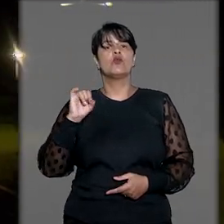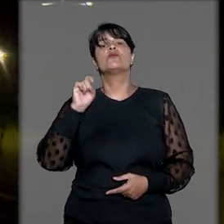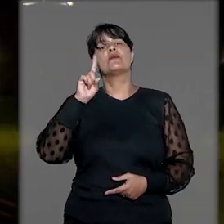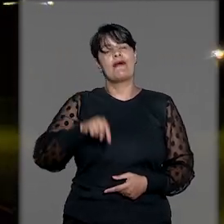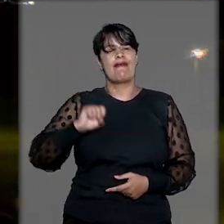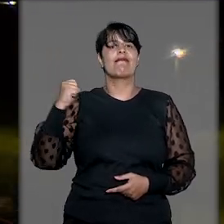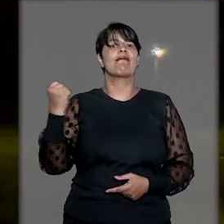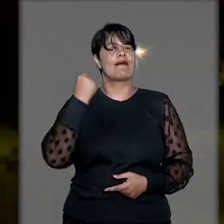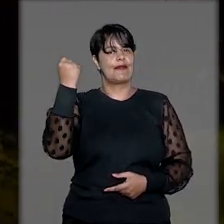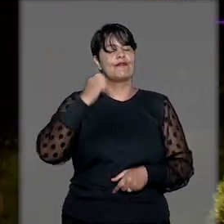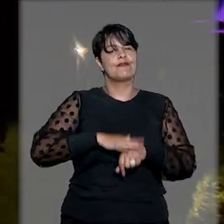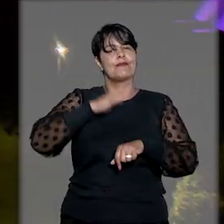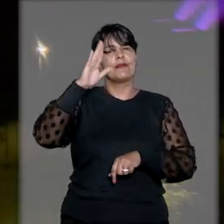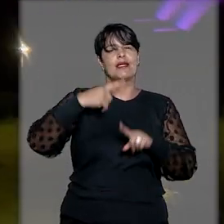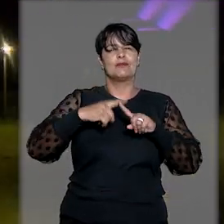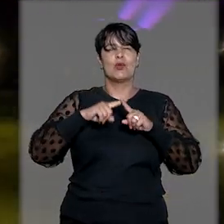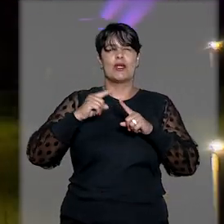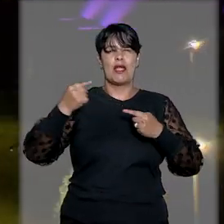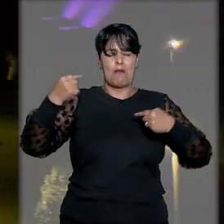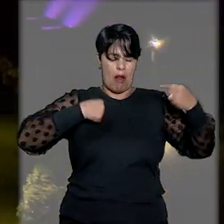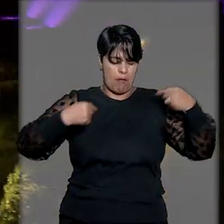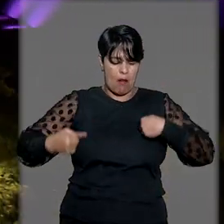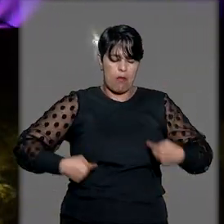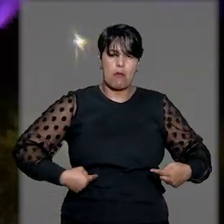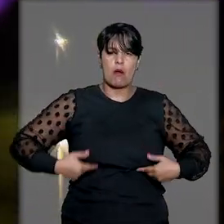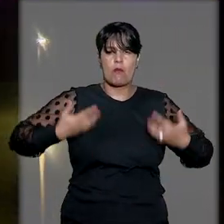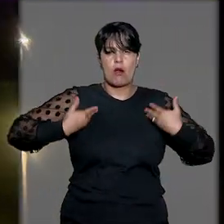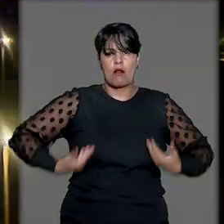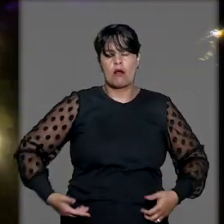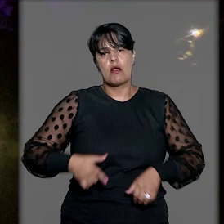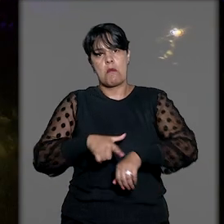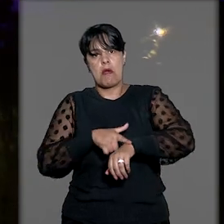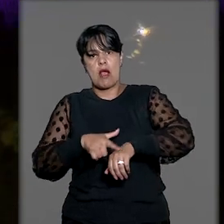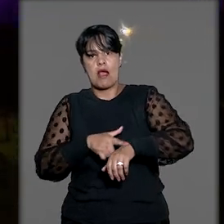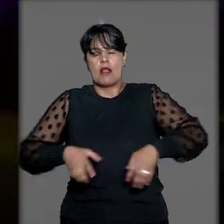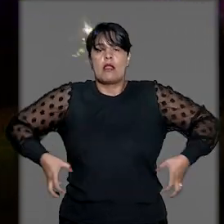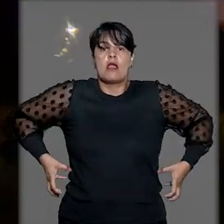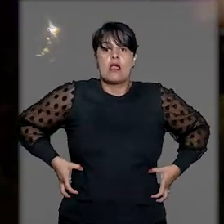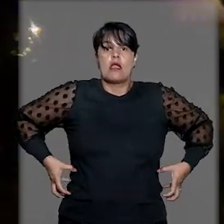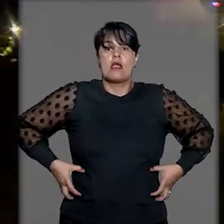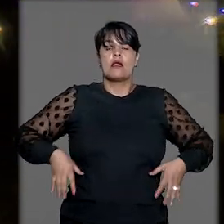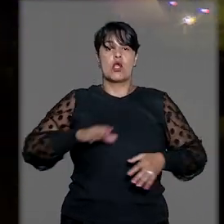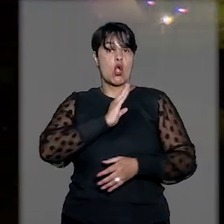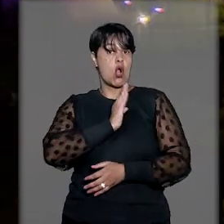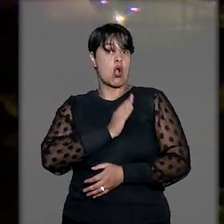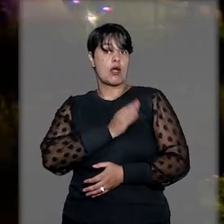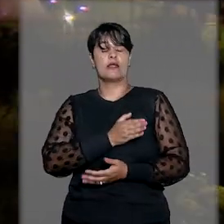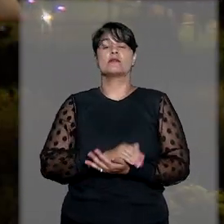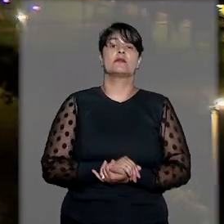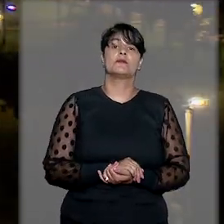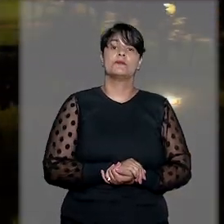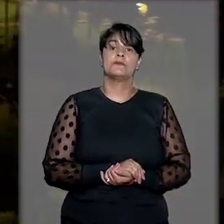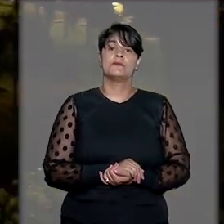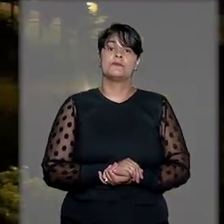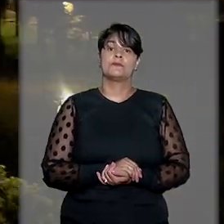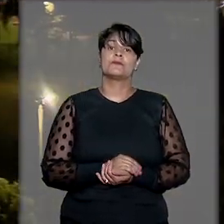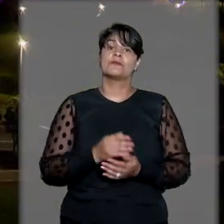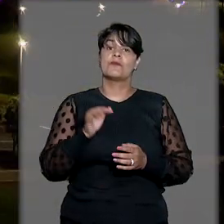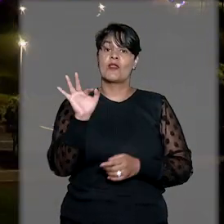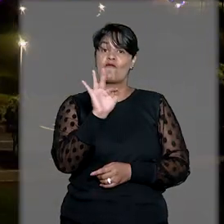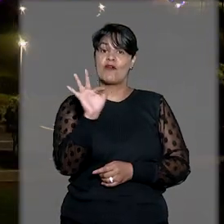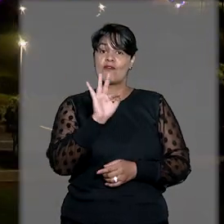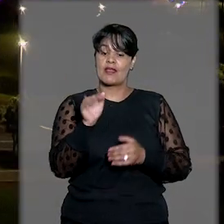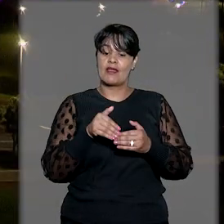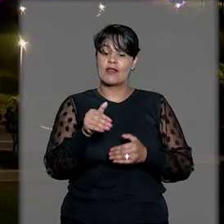degenerativos que afetam diversos órgãos, como a pele, os rins e o coração. O fevereiro roxo